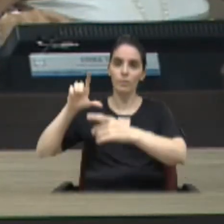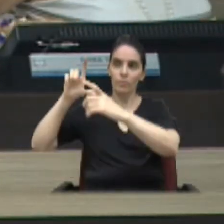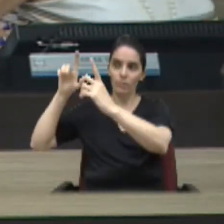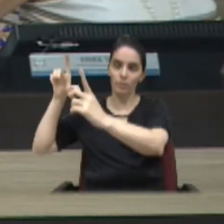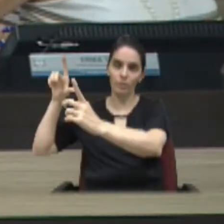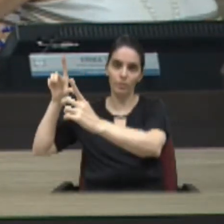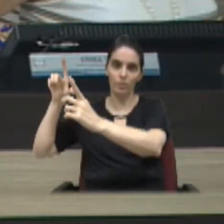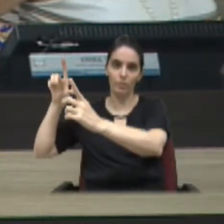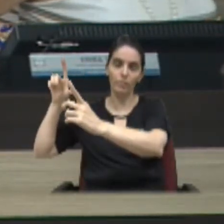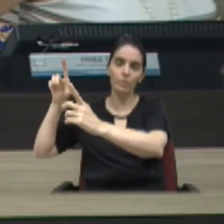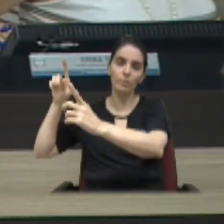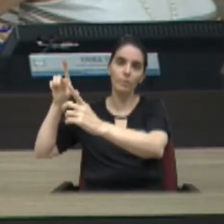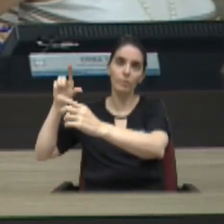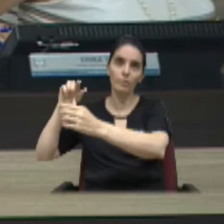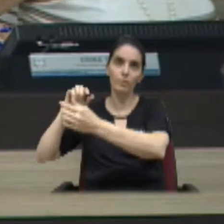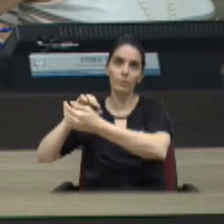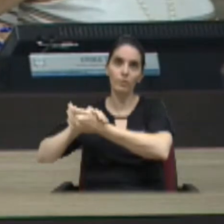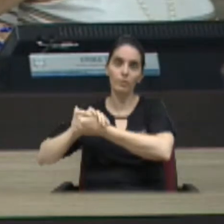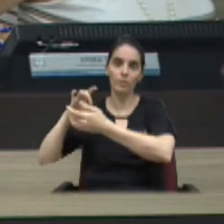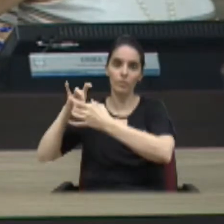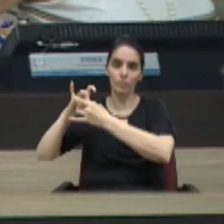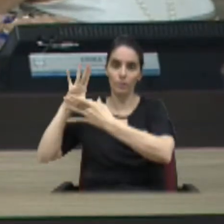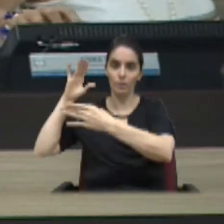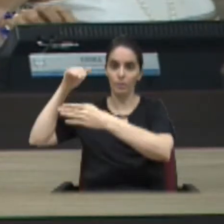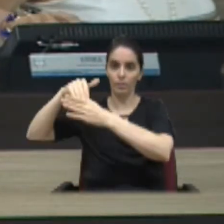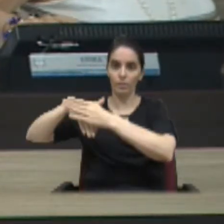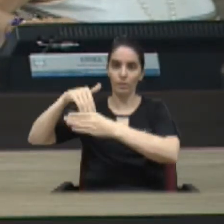votação dos senhores vereadores ele está aberto